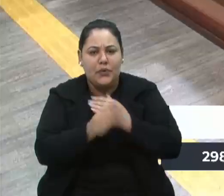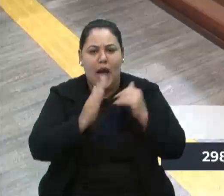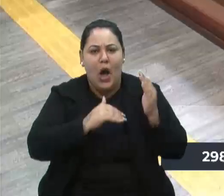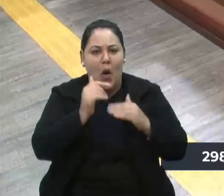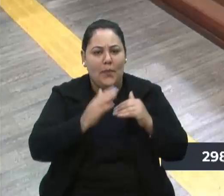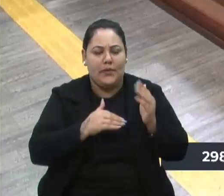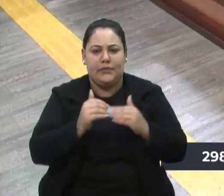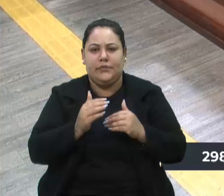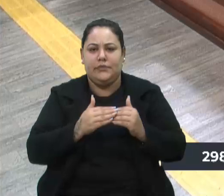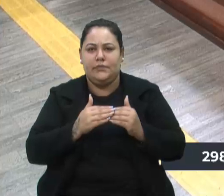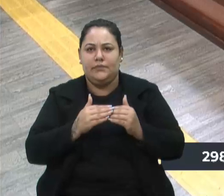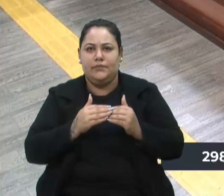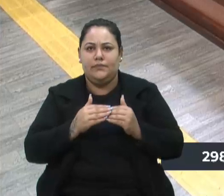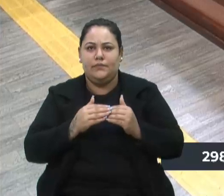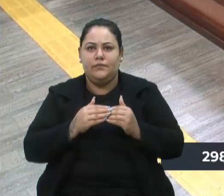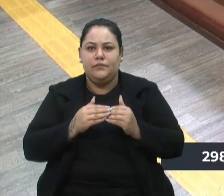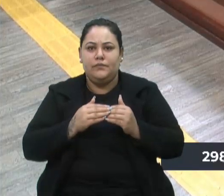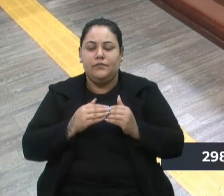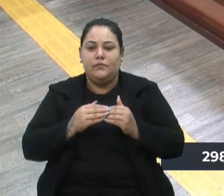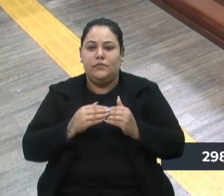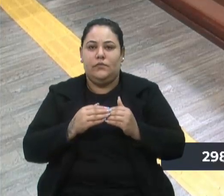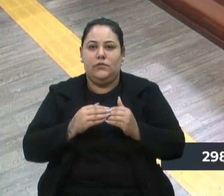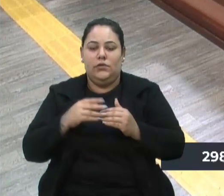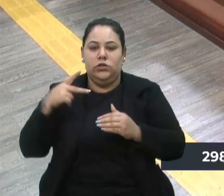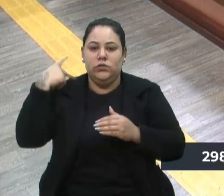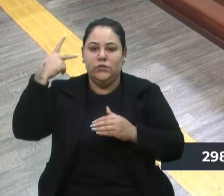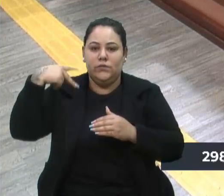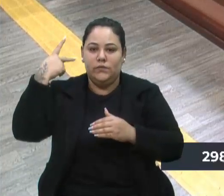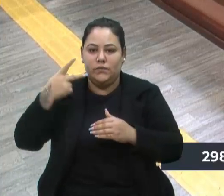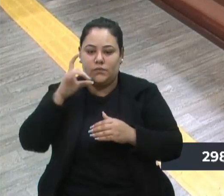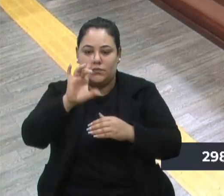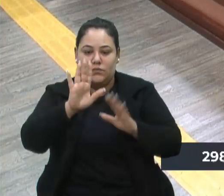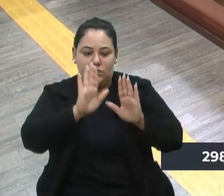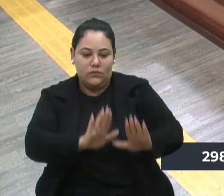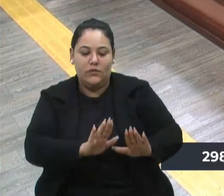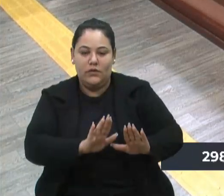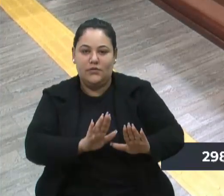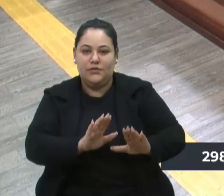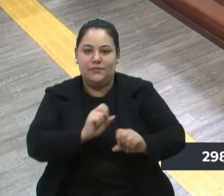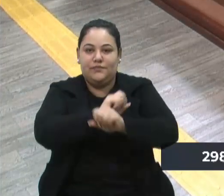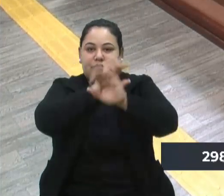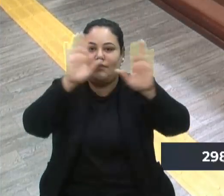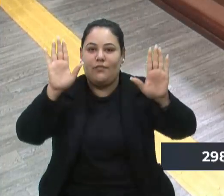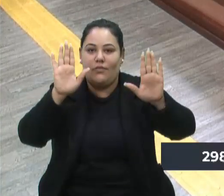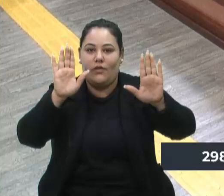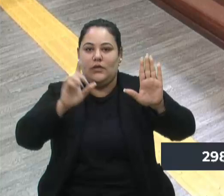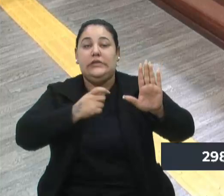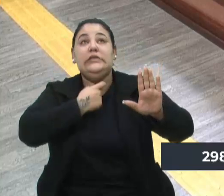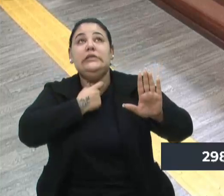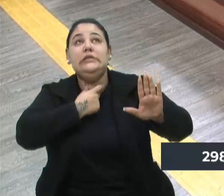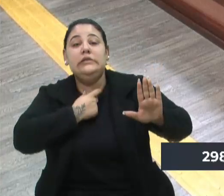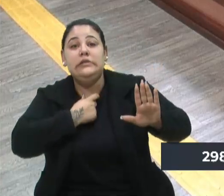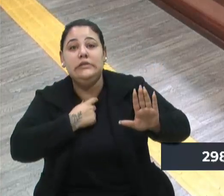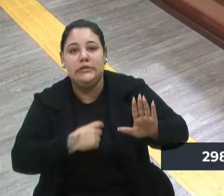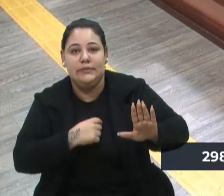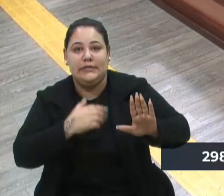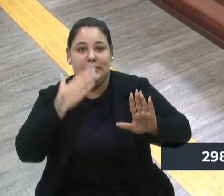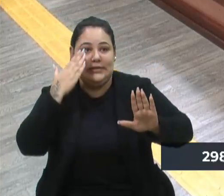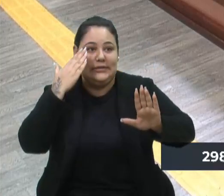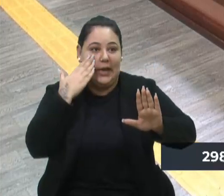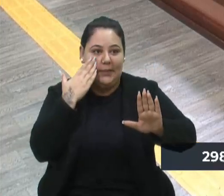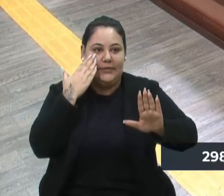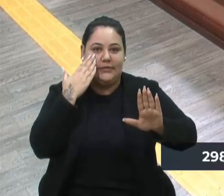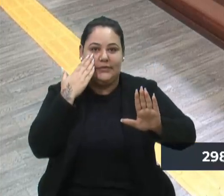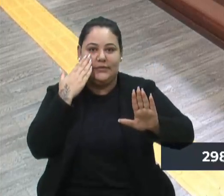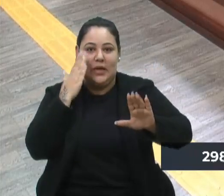pessoal. Vereador, é que nem assim, para deixar claro, sabe, foi goela abaixo. Foi goela abaixo, empurrada essa